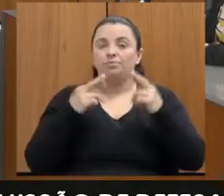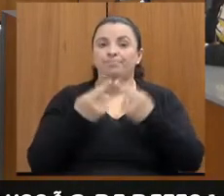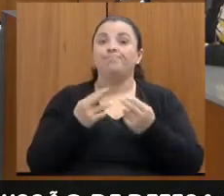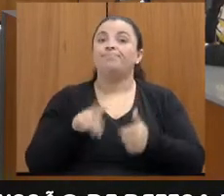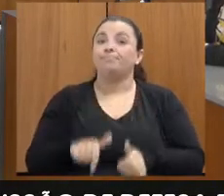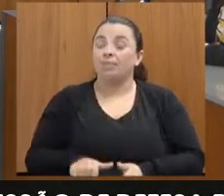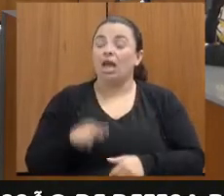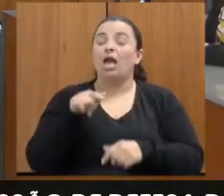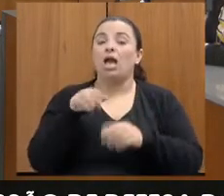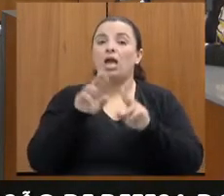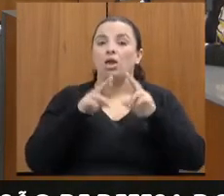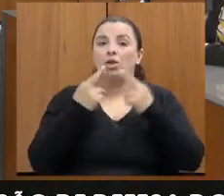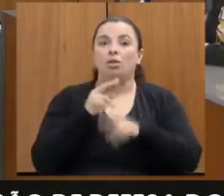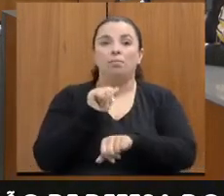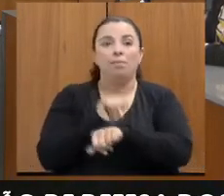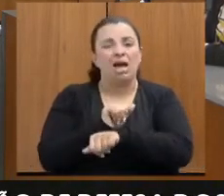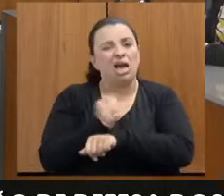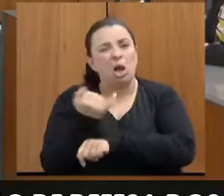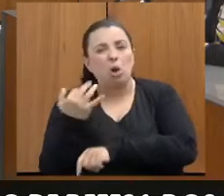minutos os trabalhos.